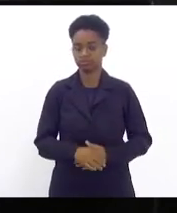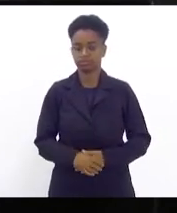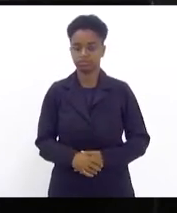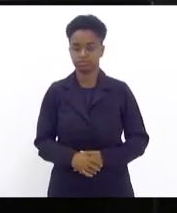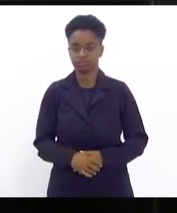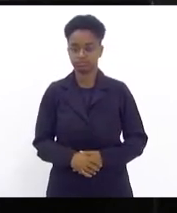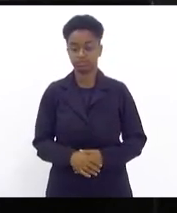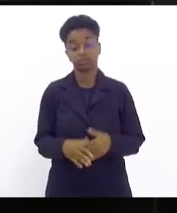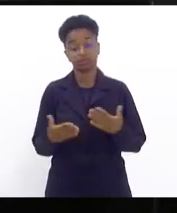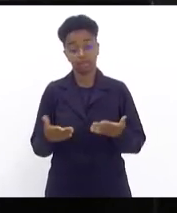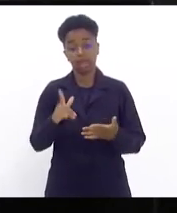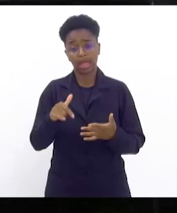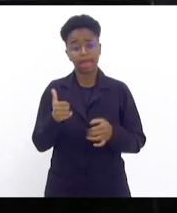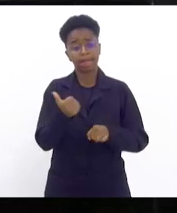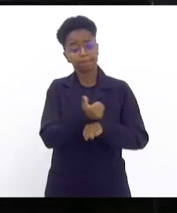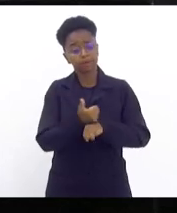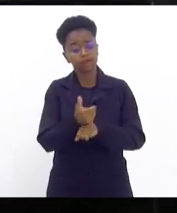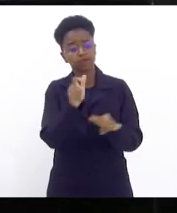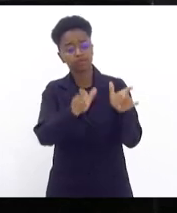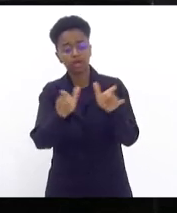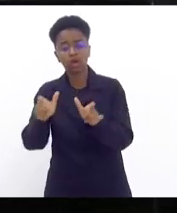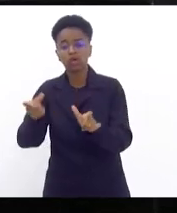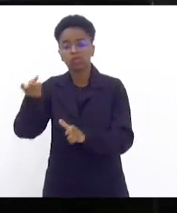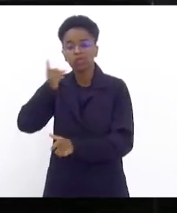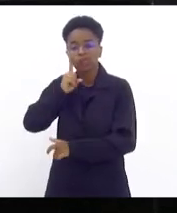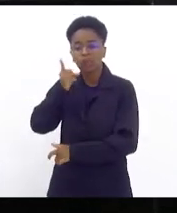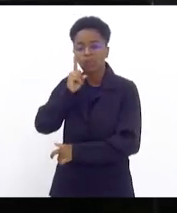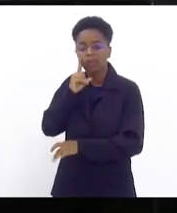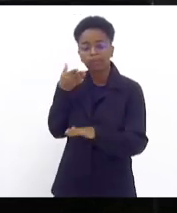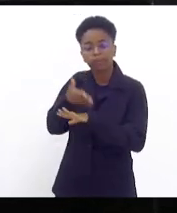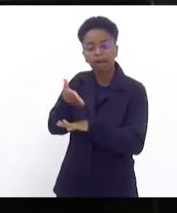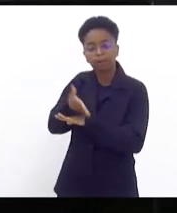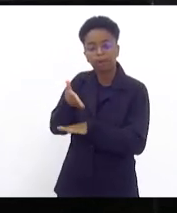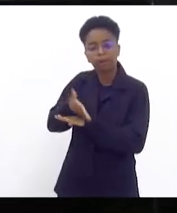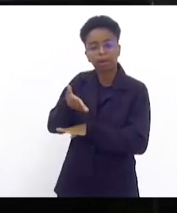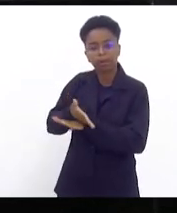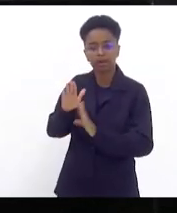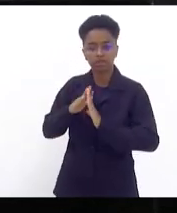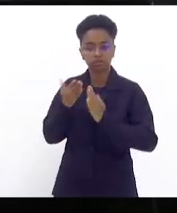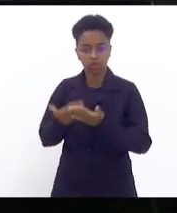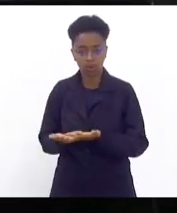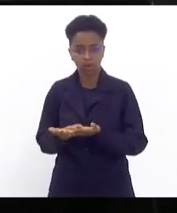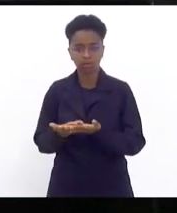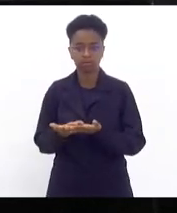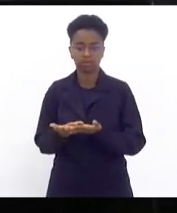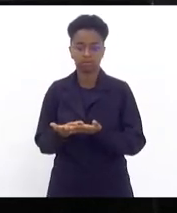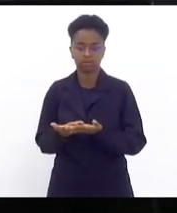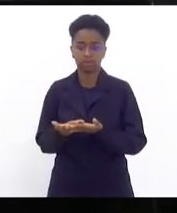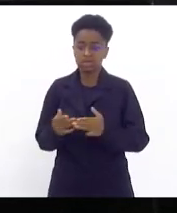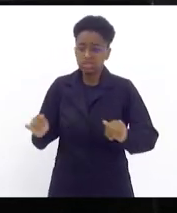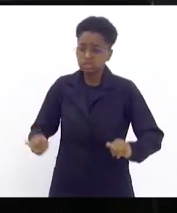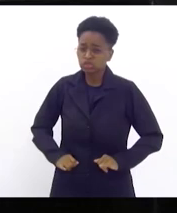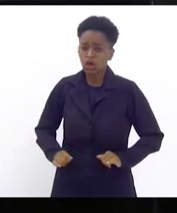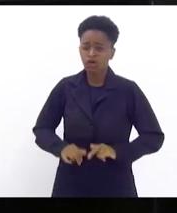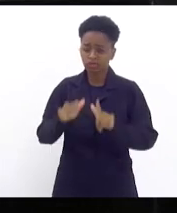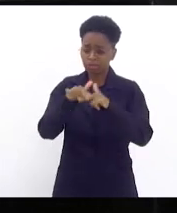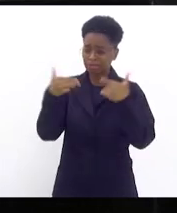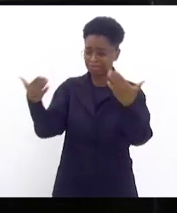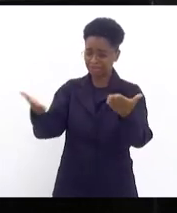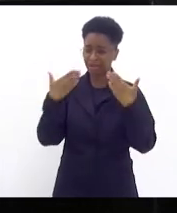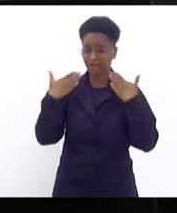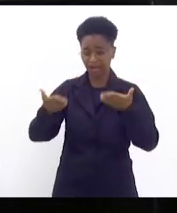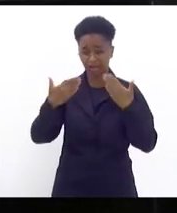São esses profissionais que diariamente estão na escola sofrendo um calor absurdo